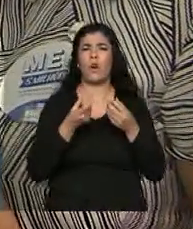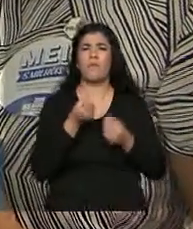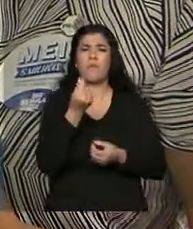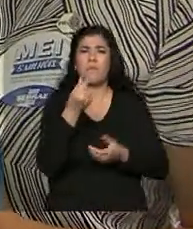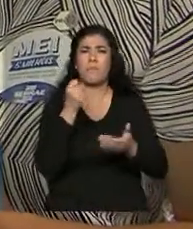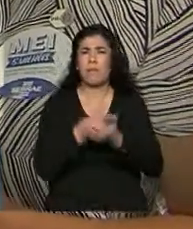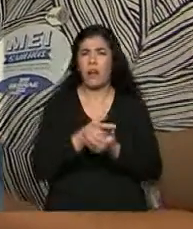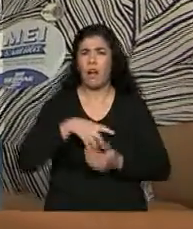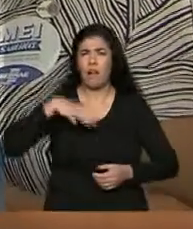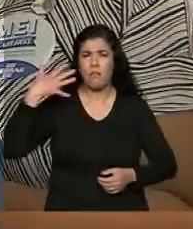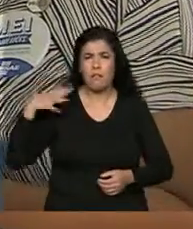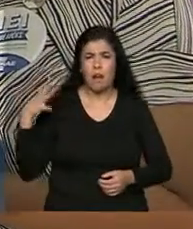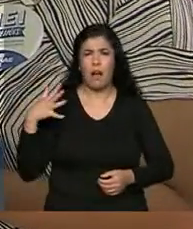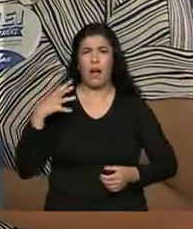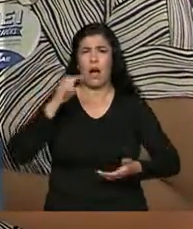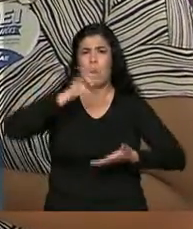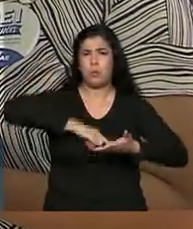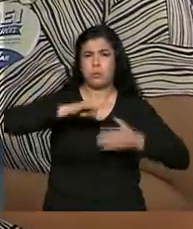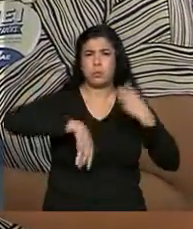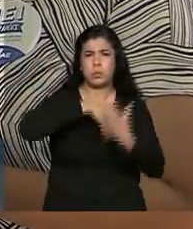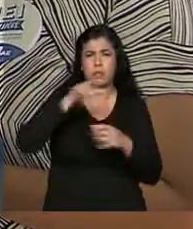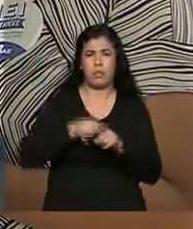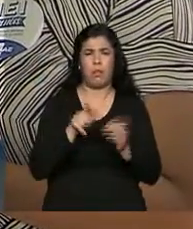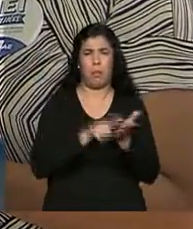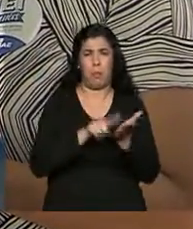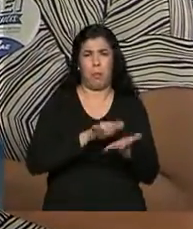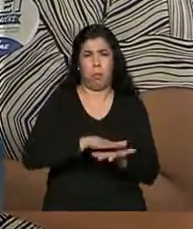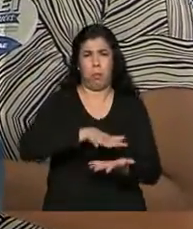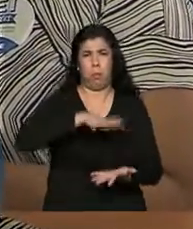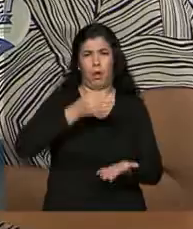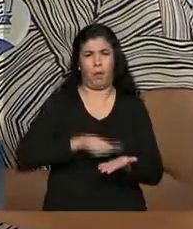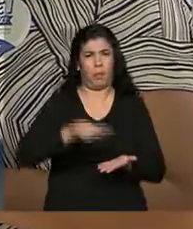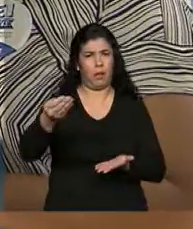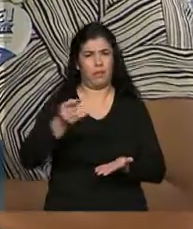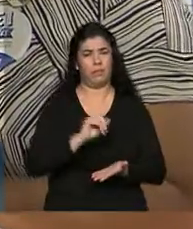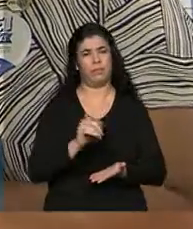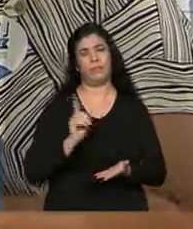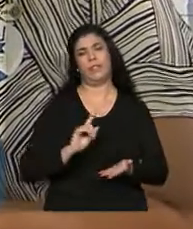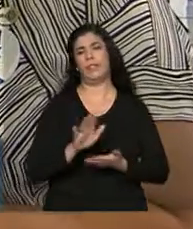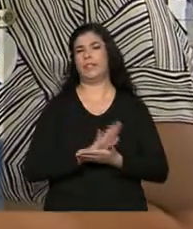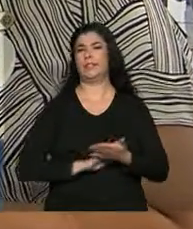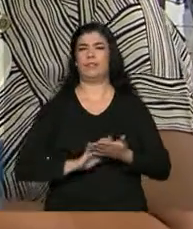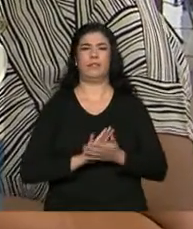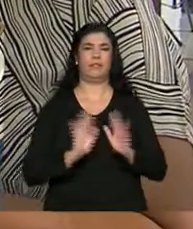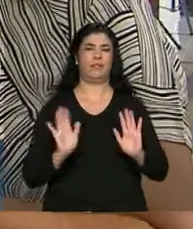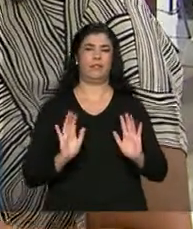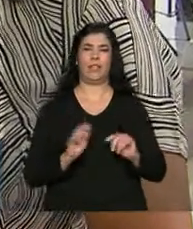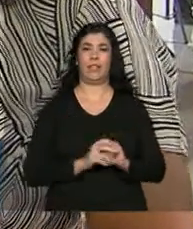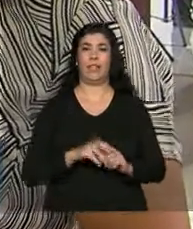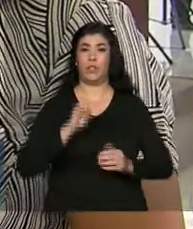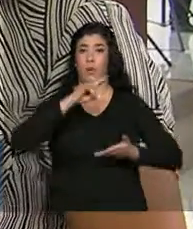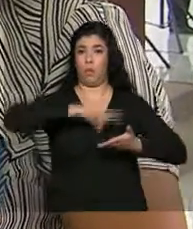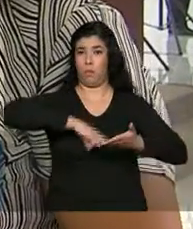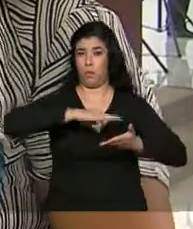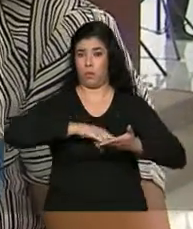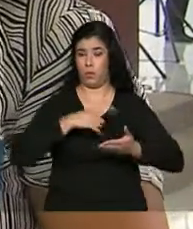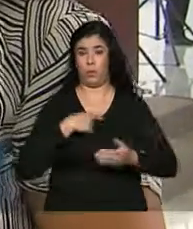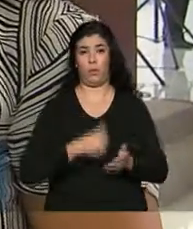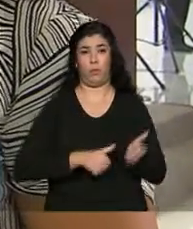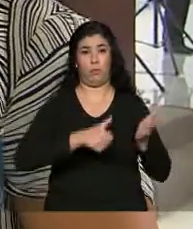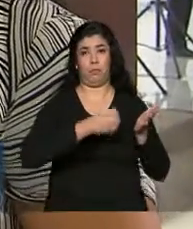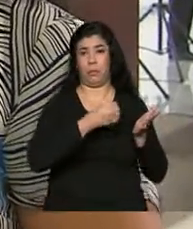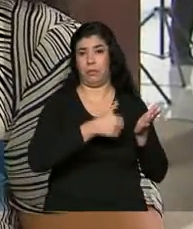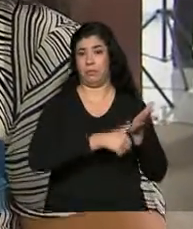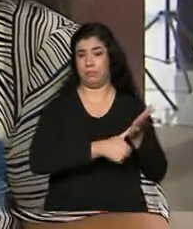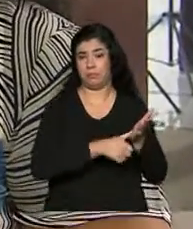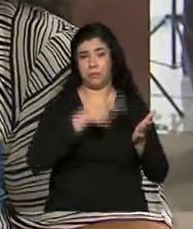custar. Foi muito caro? Foi muito demorado? Teve que lavar muito papel para algum lugar? Não. Basicamente, eram os documentos de identificação,